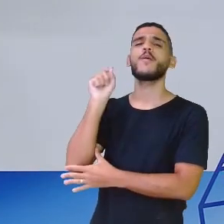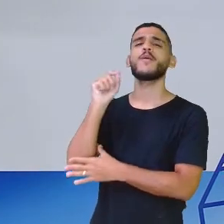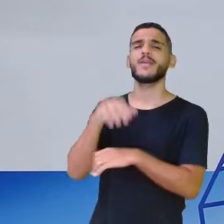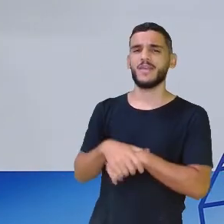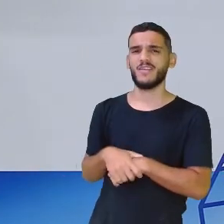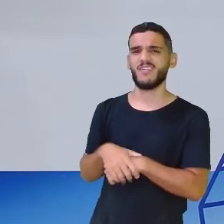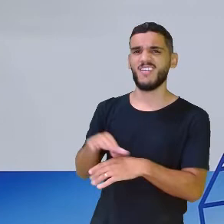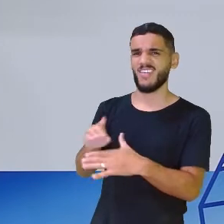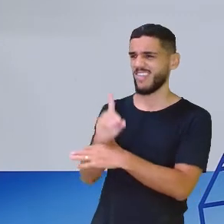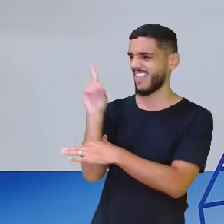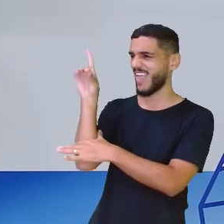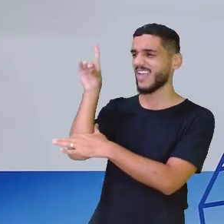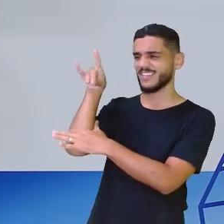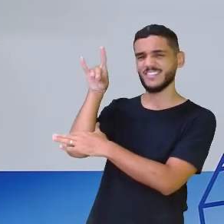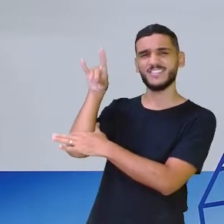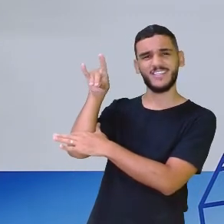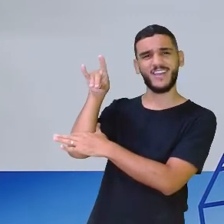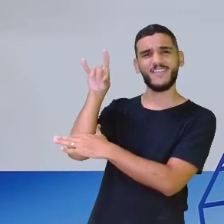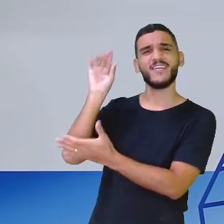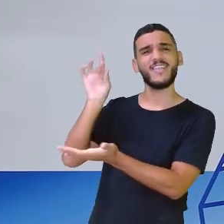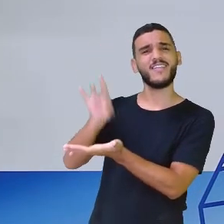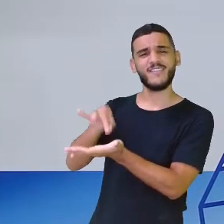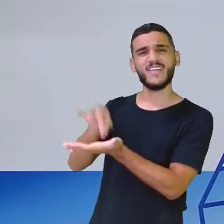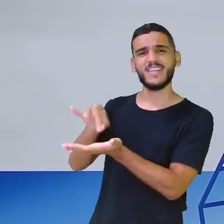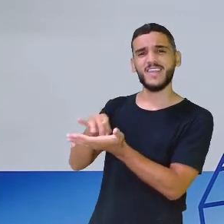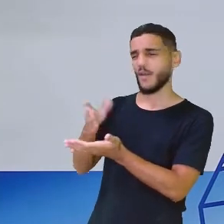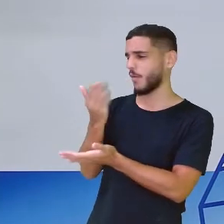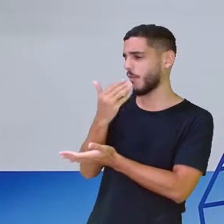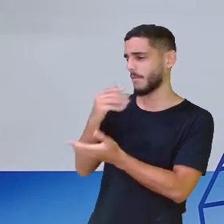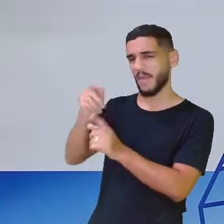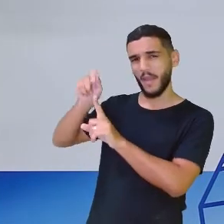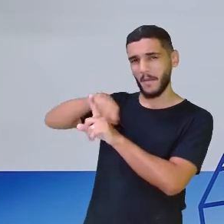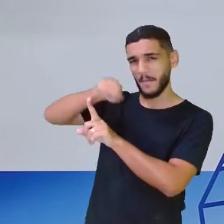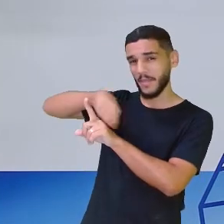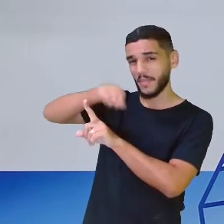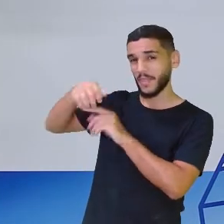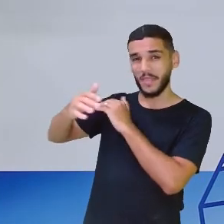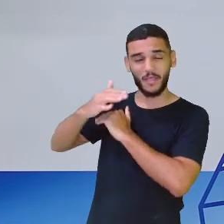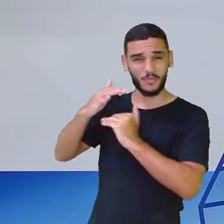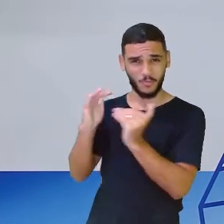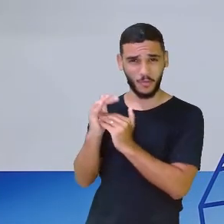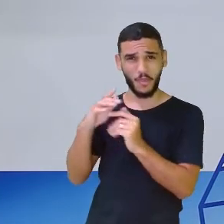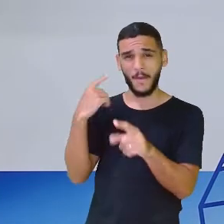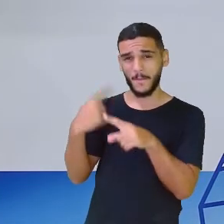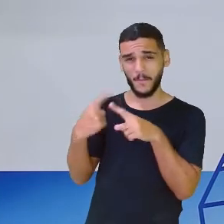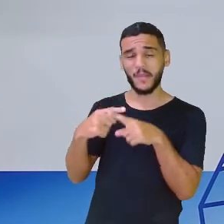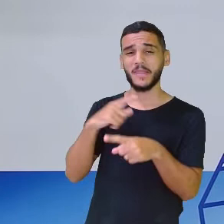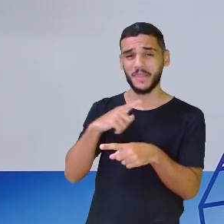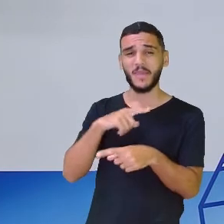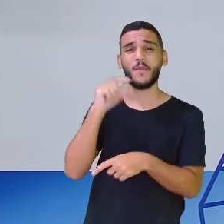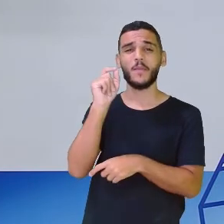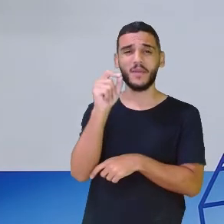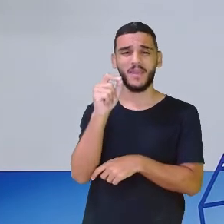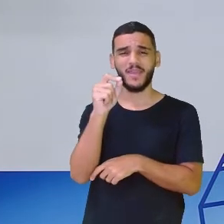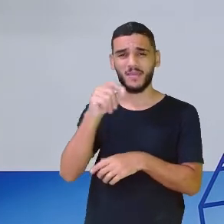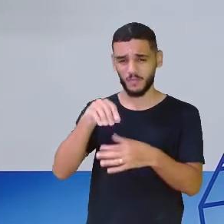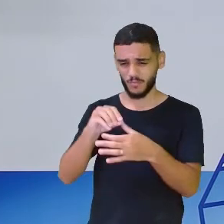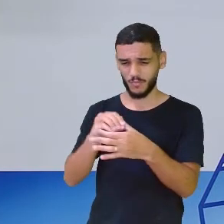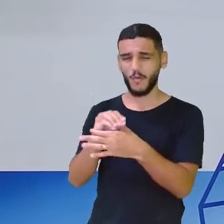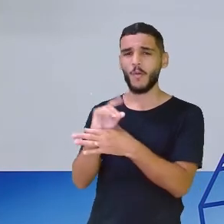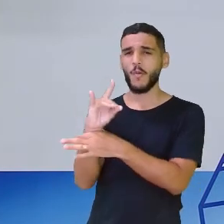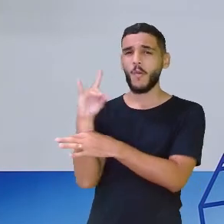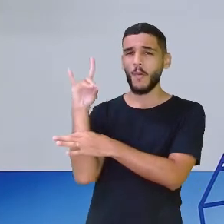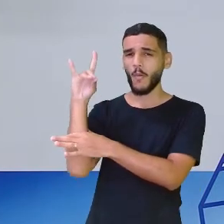que foi a girafa mesmo que comeu essas bananas todinha? Só porque tem um pescoço comprido foi a